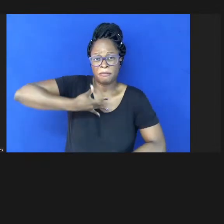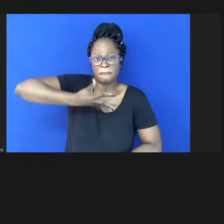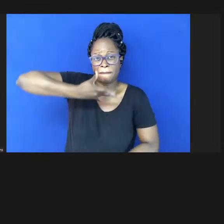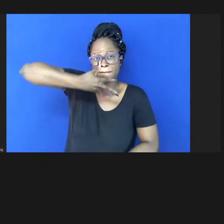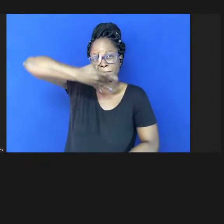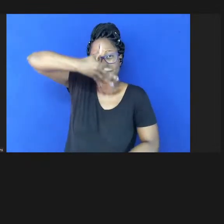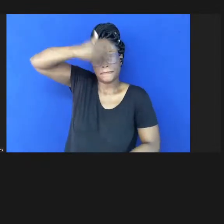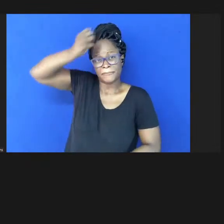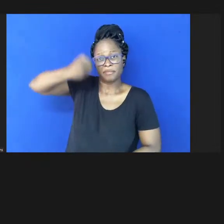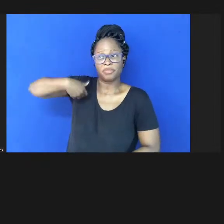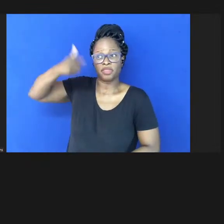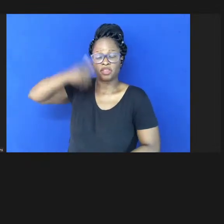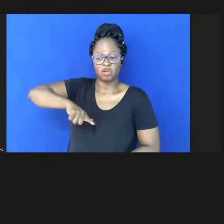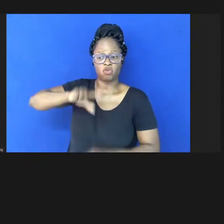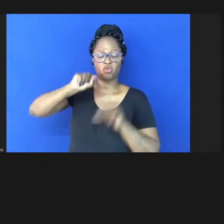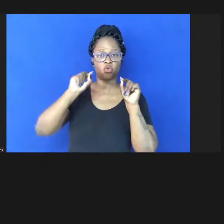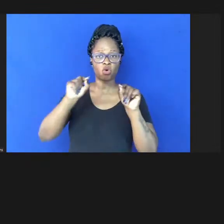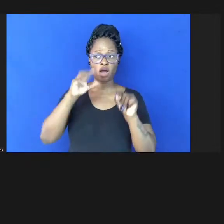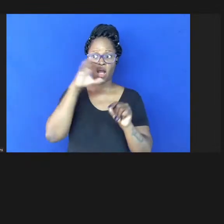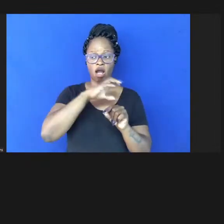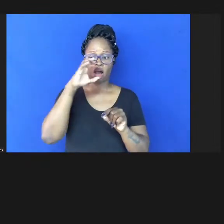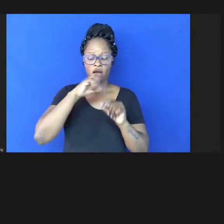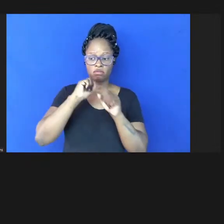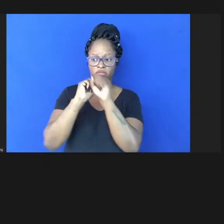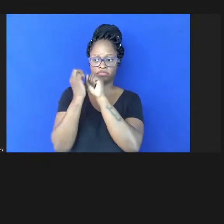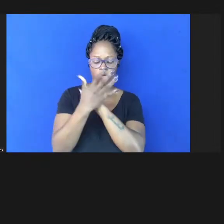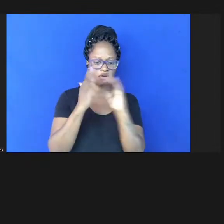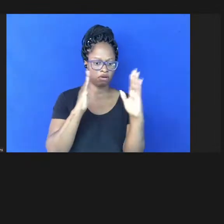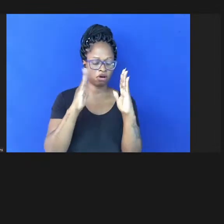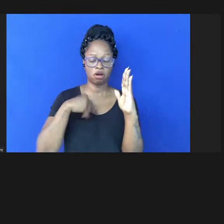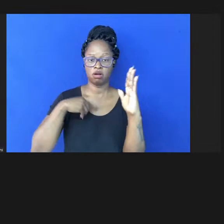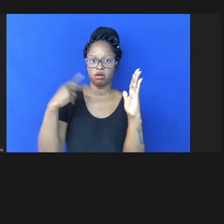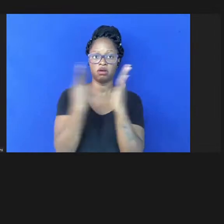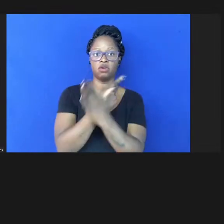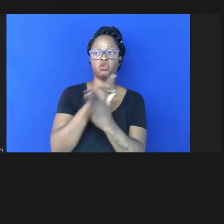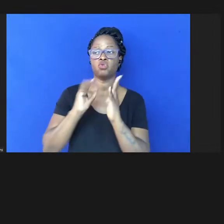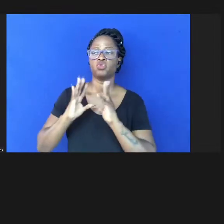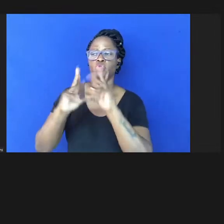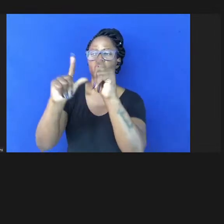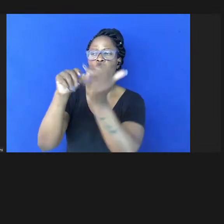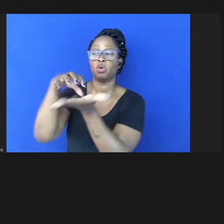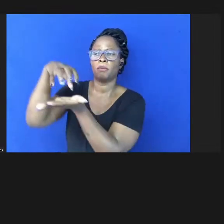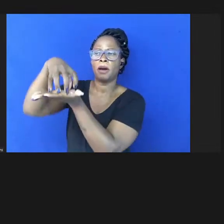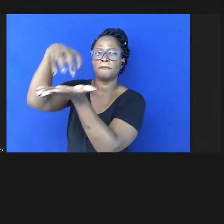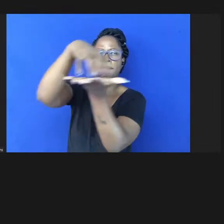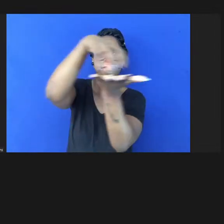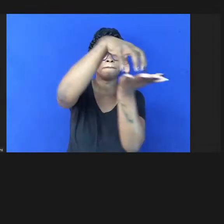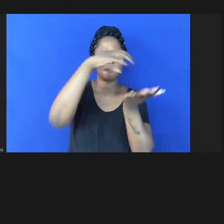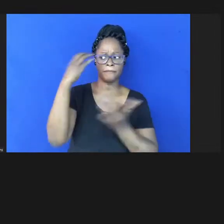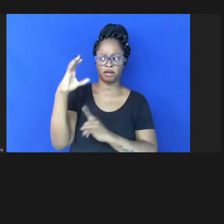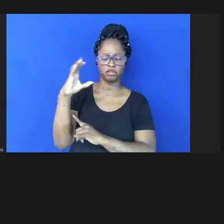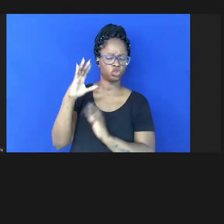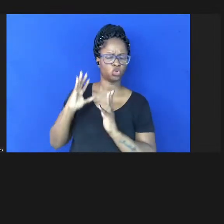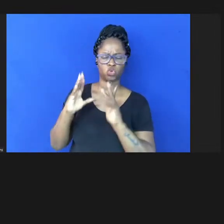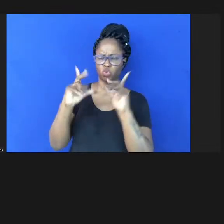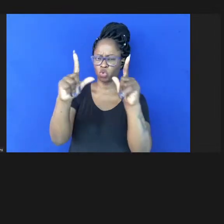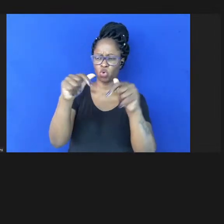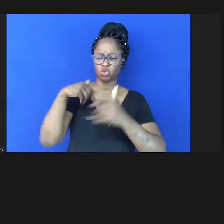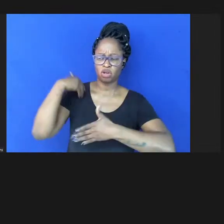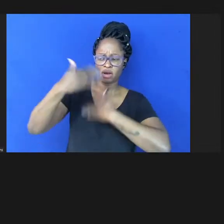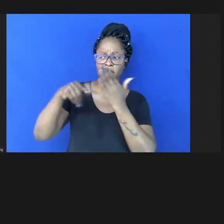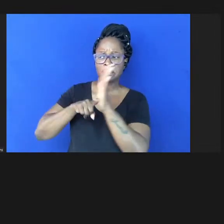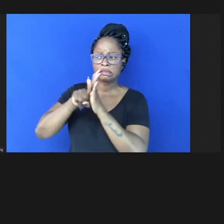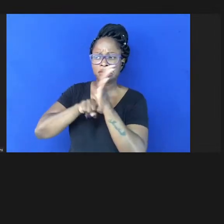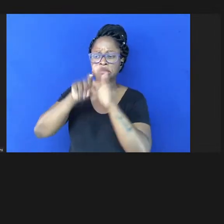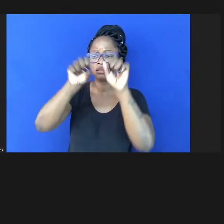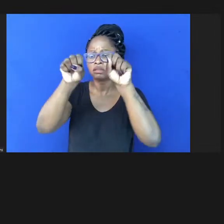lidar com a emergência da pandemia ocorreu em todos os setores científicos e durante a investigação também